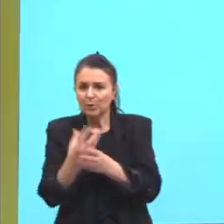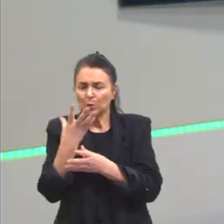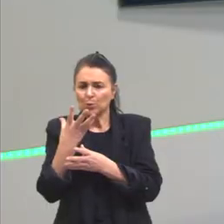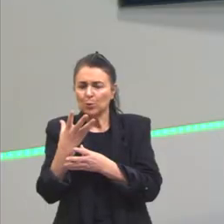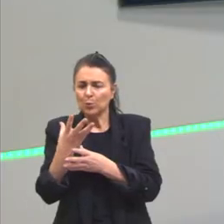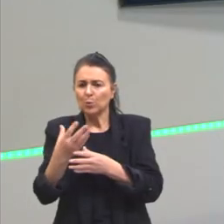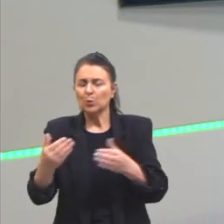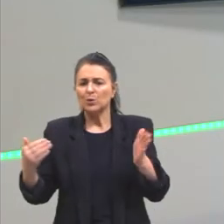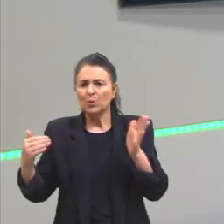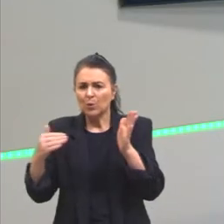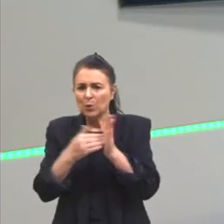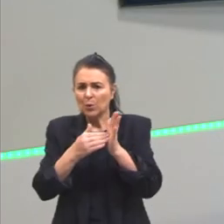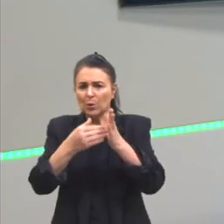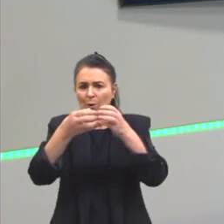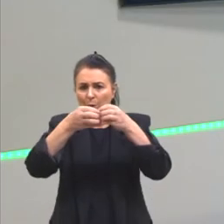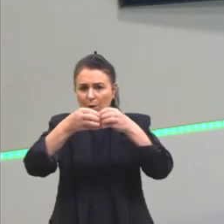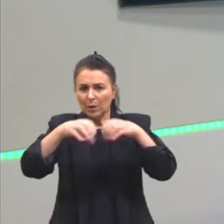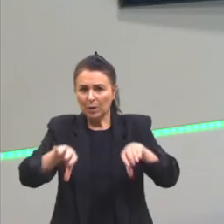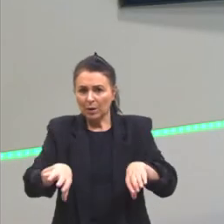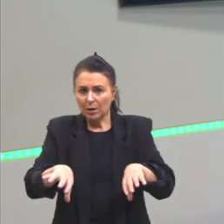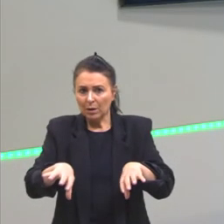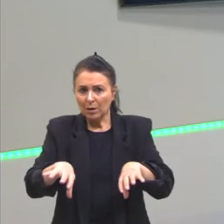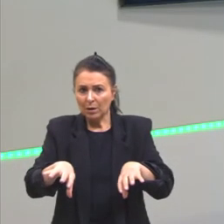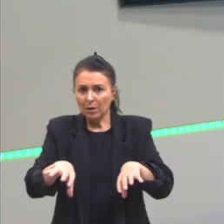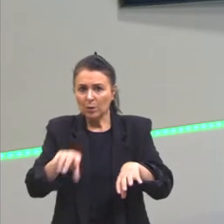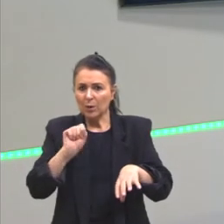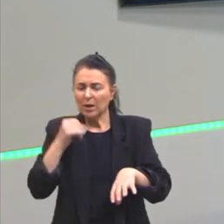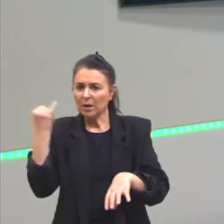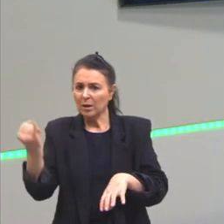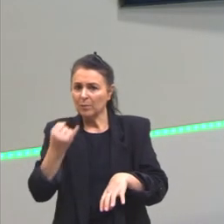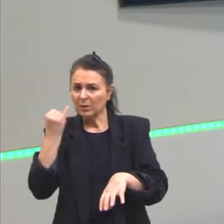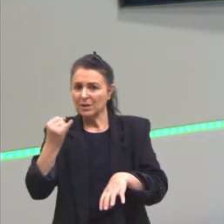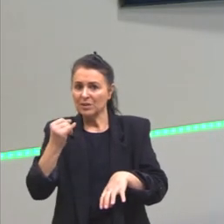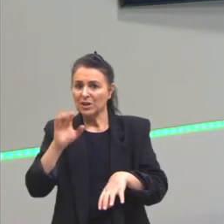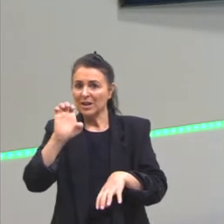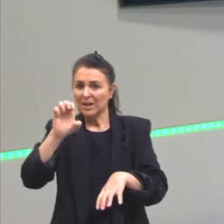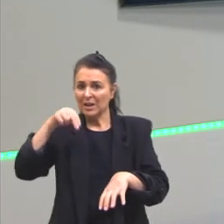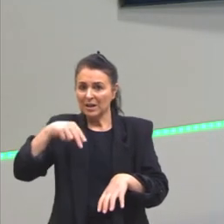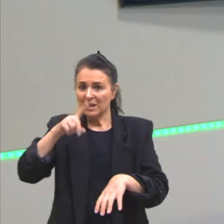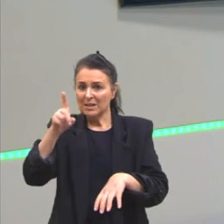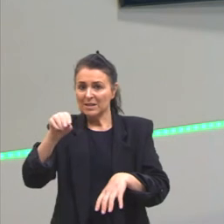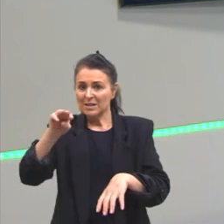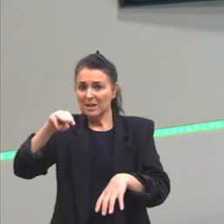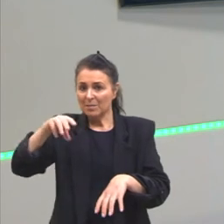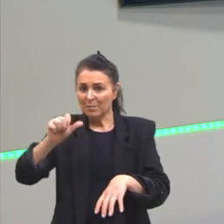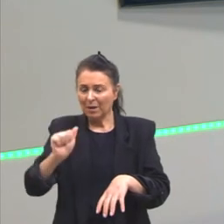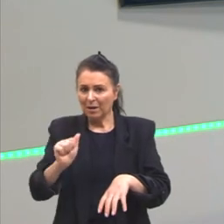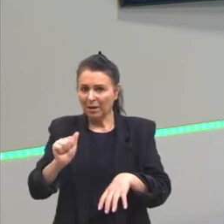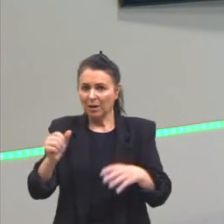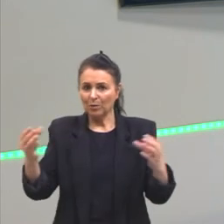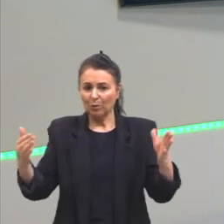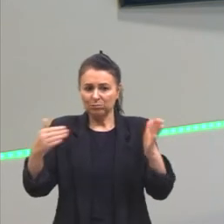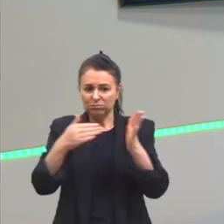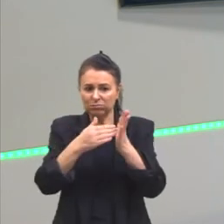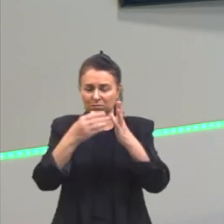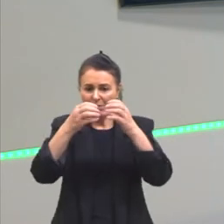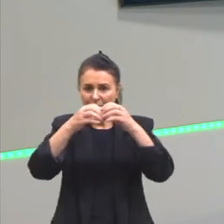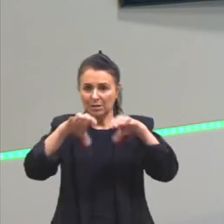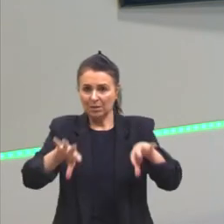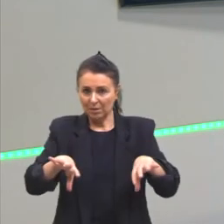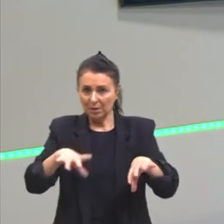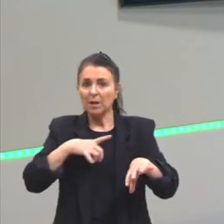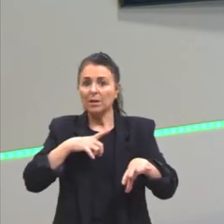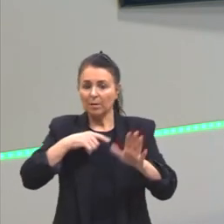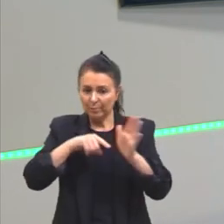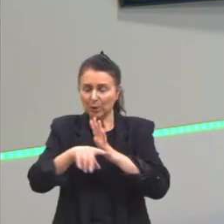O que eu falei que as enzimas são? Isso é muito importante a gente saber, porque esse conteúdo cai tanto na parte da química, na ciência da nutriência,